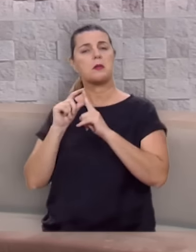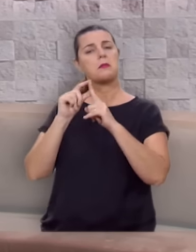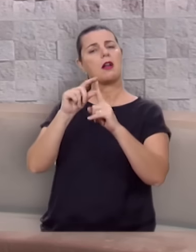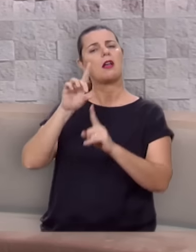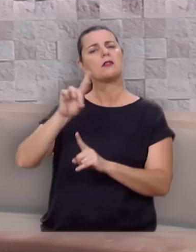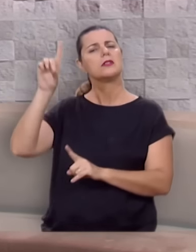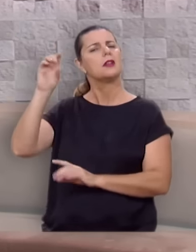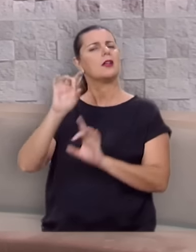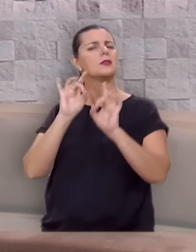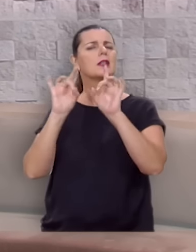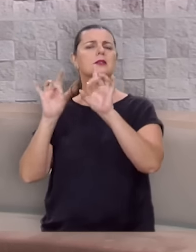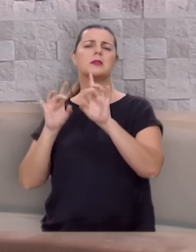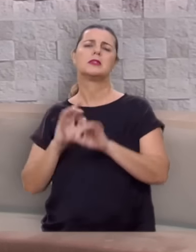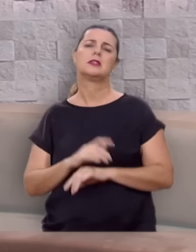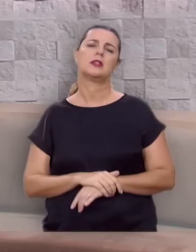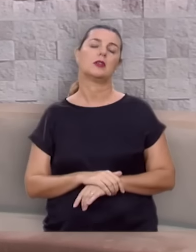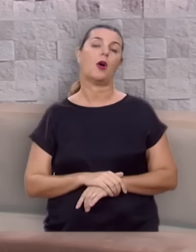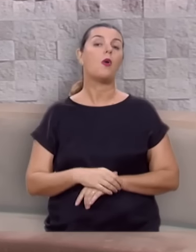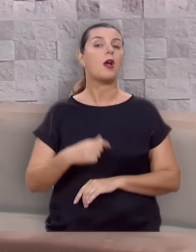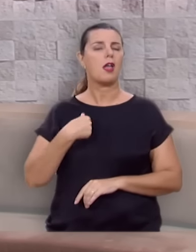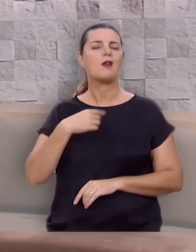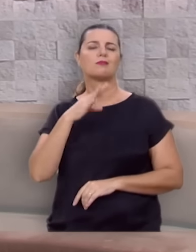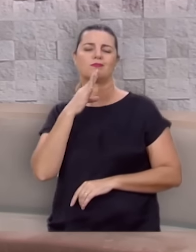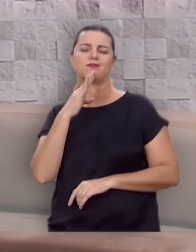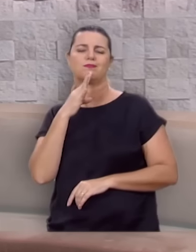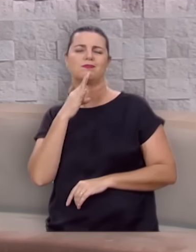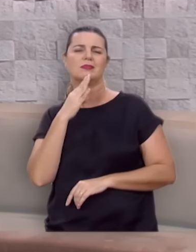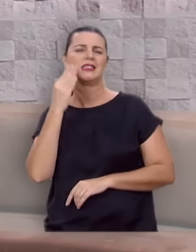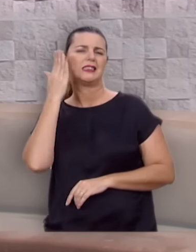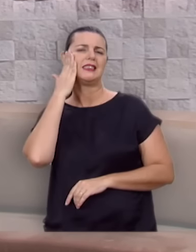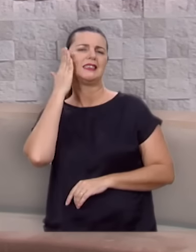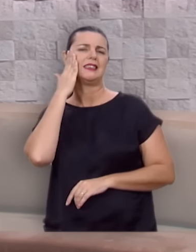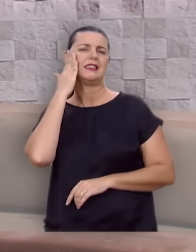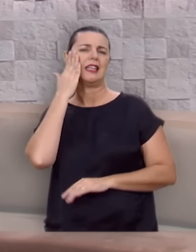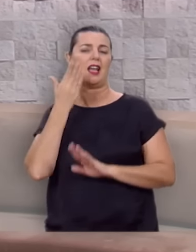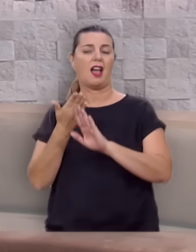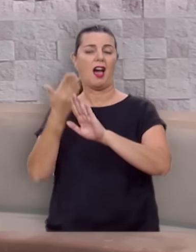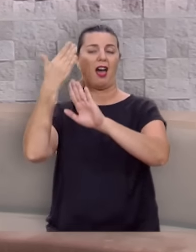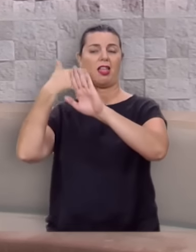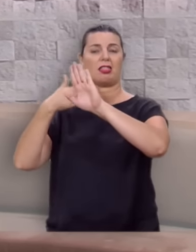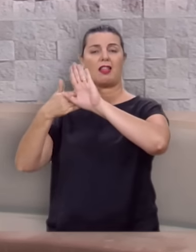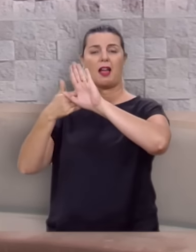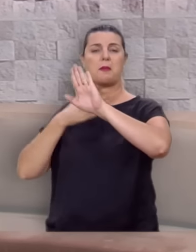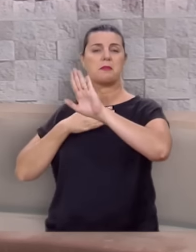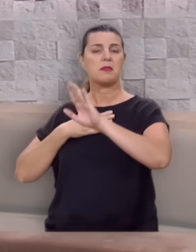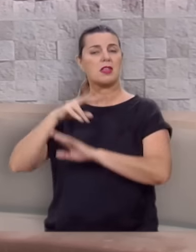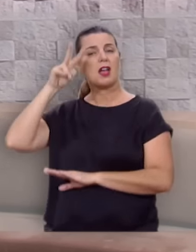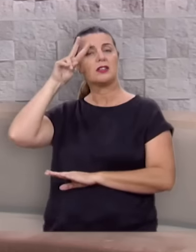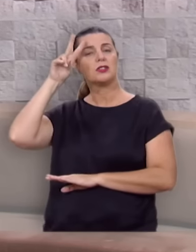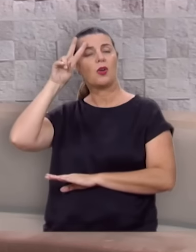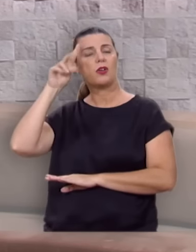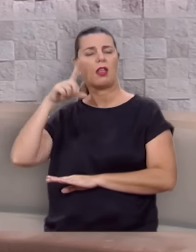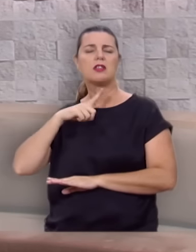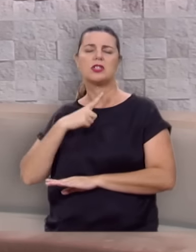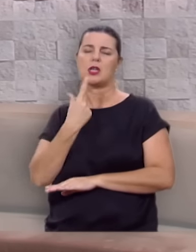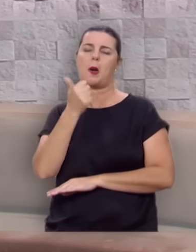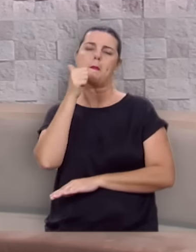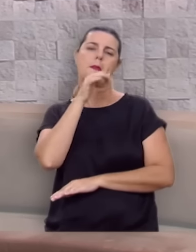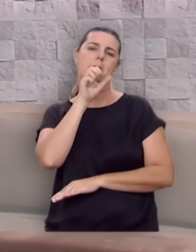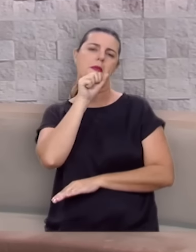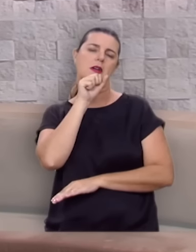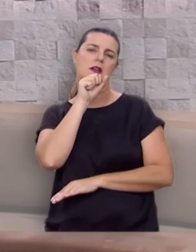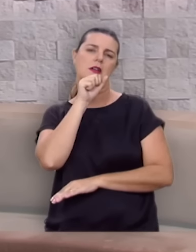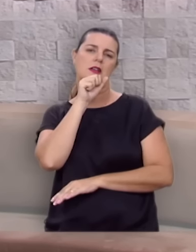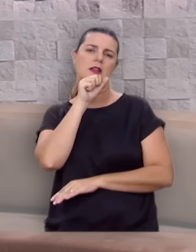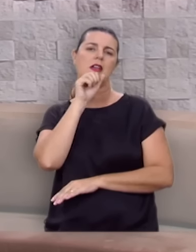pregador da palavra de Deus. E eu reconheço que por trás da minha história havia uma mãe